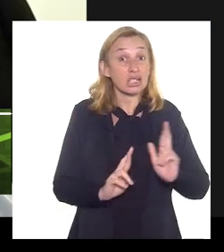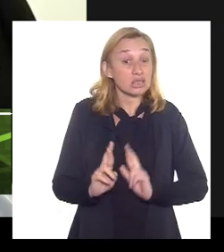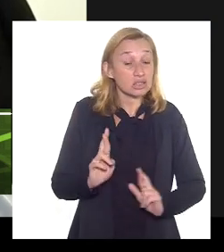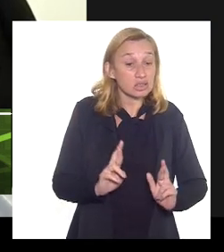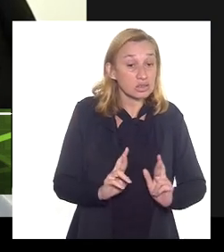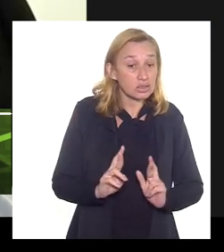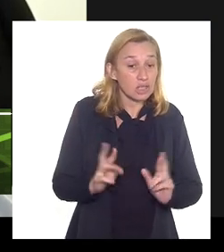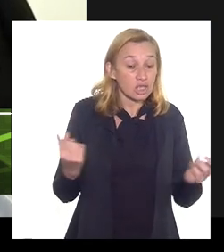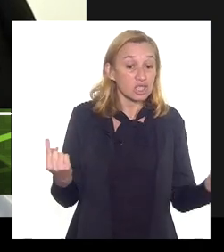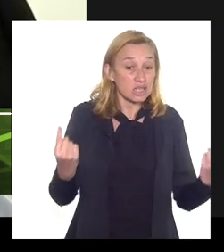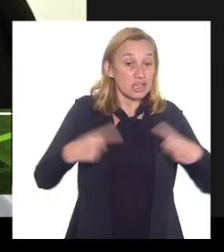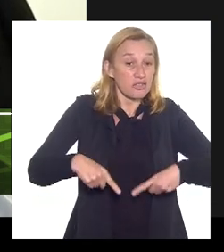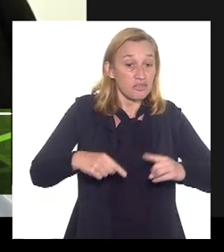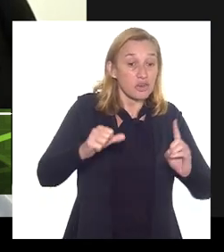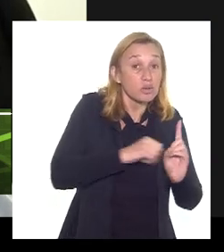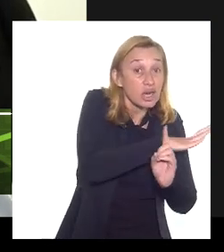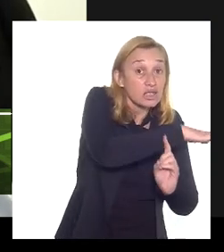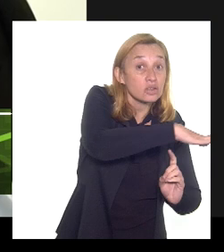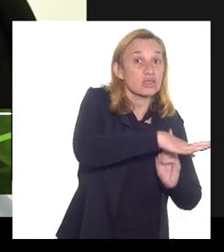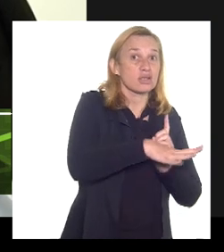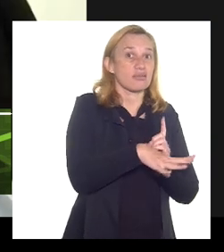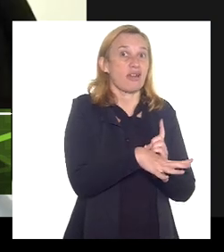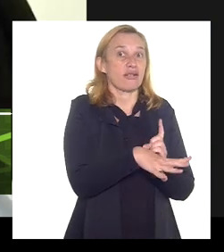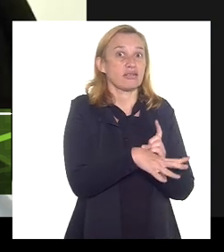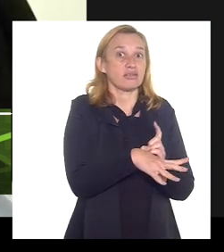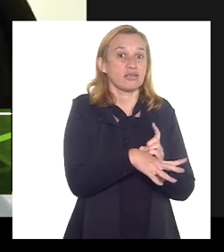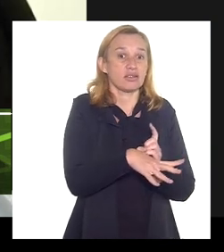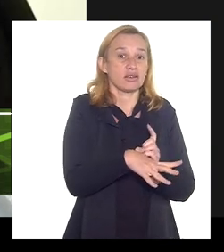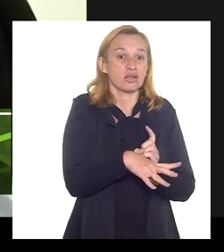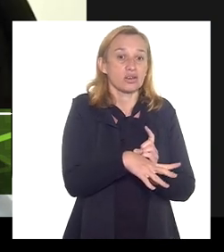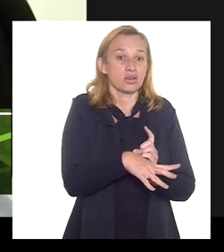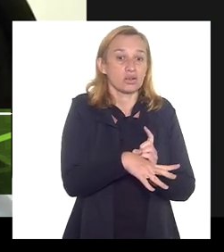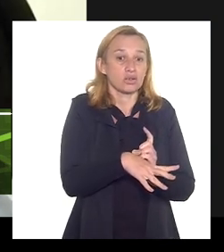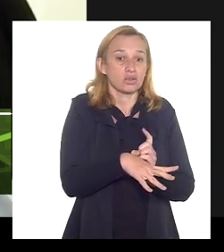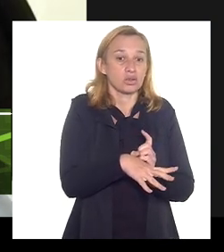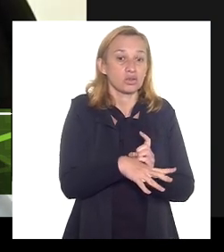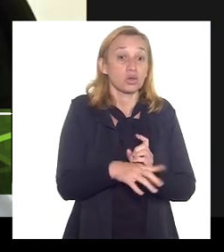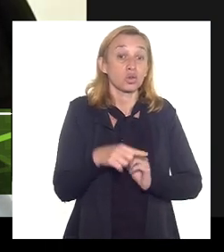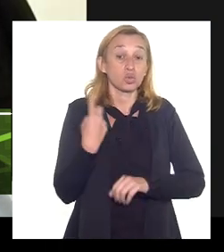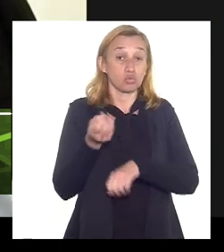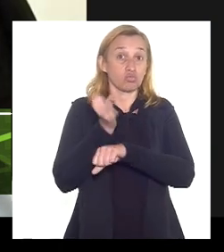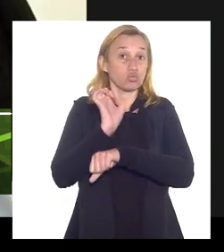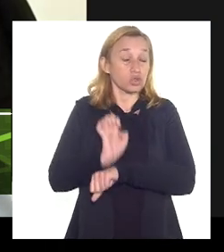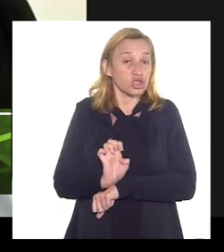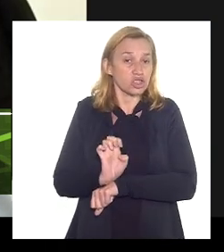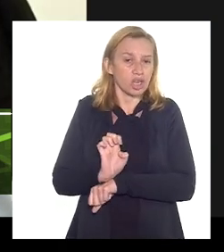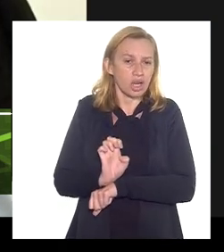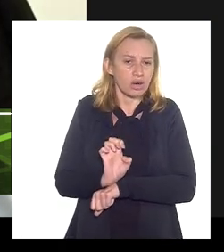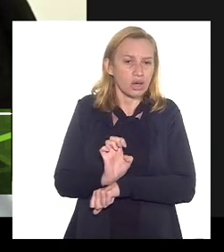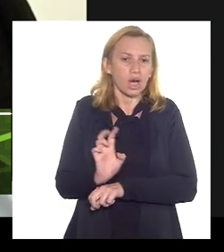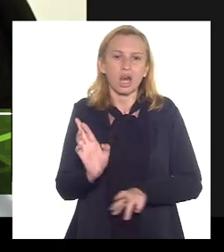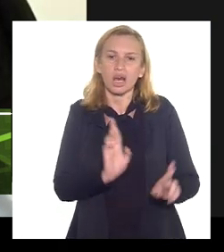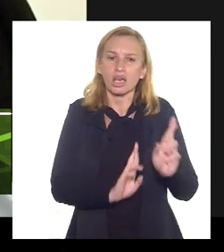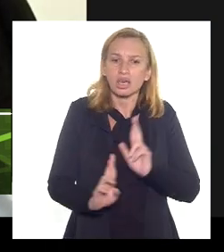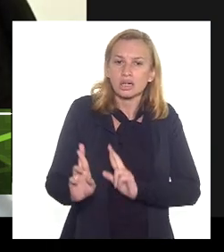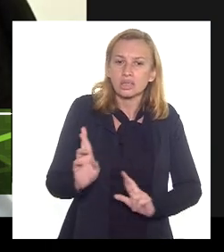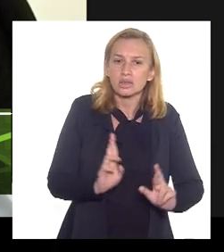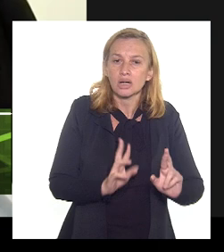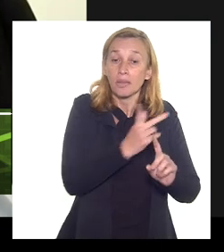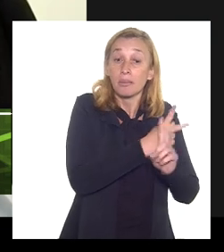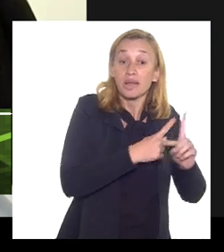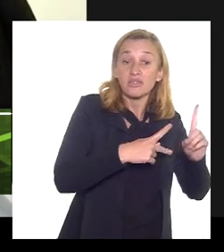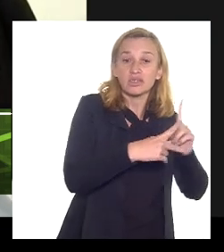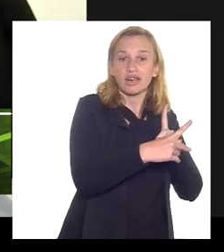desafio das sociedades sobretudo no nosso estado com relação a previdência